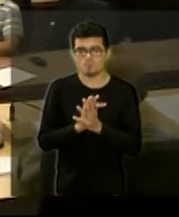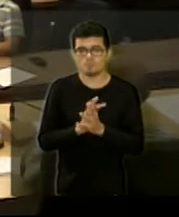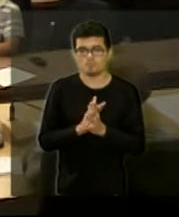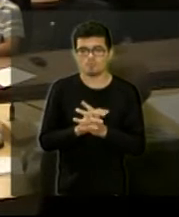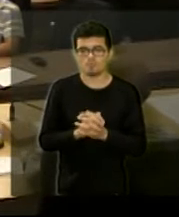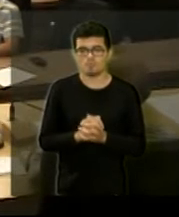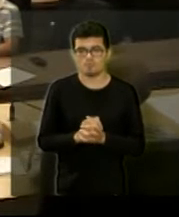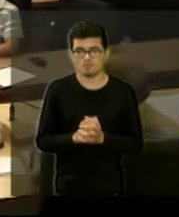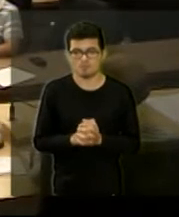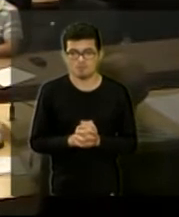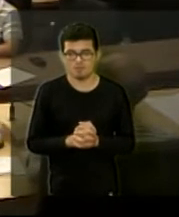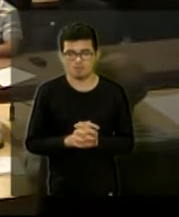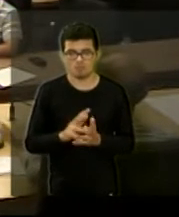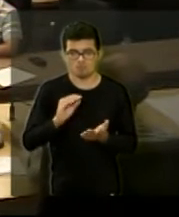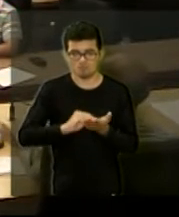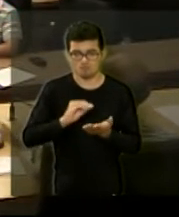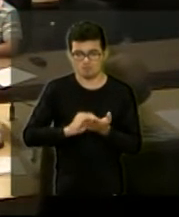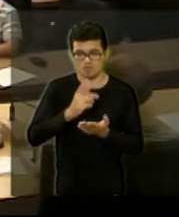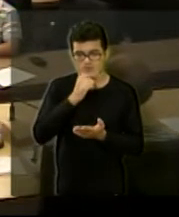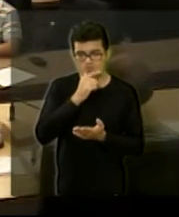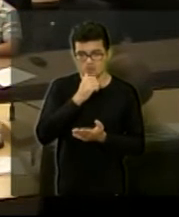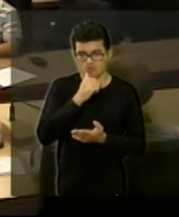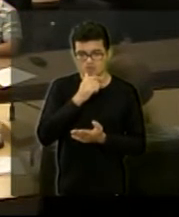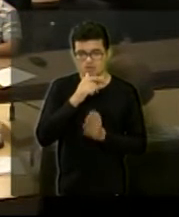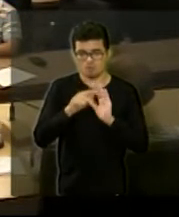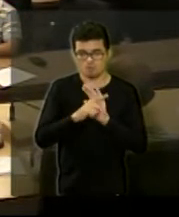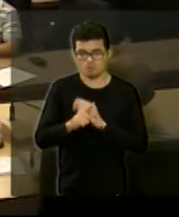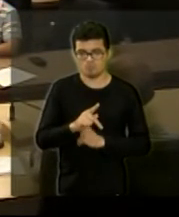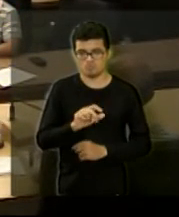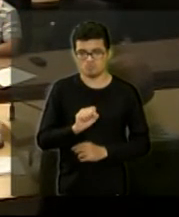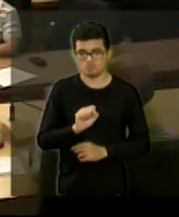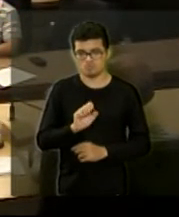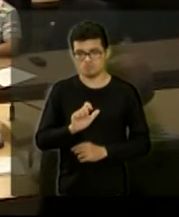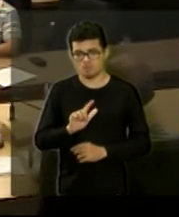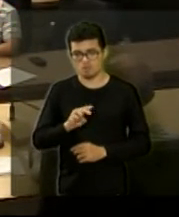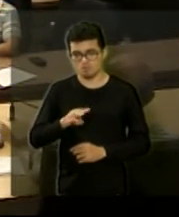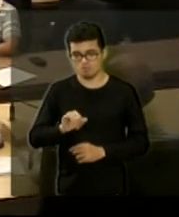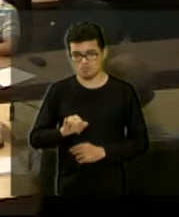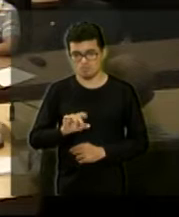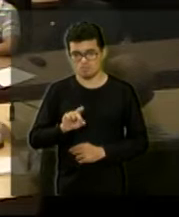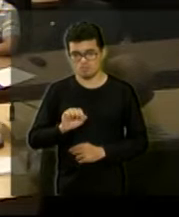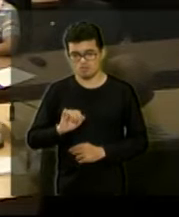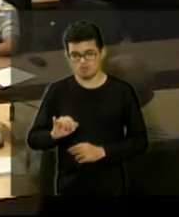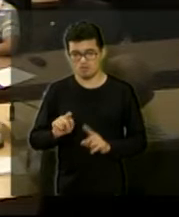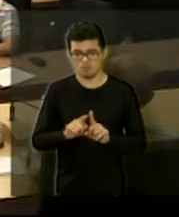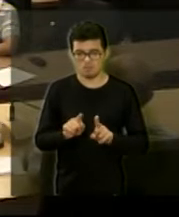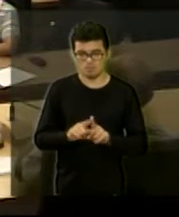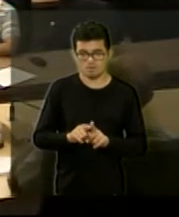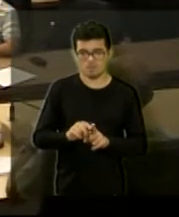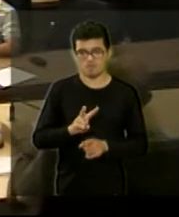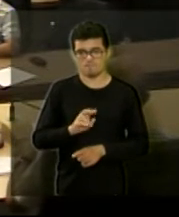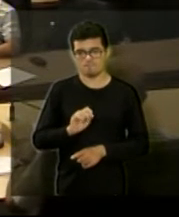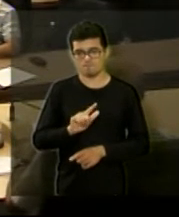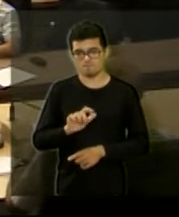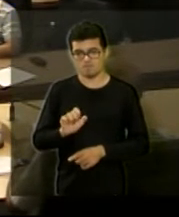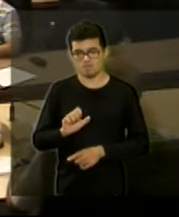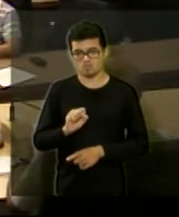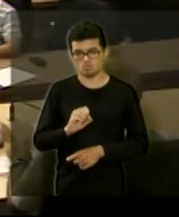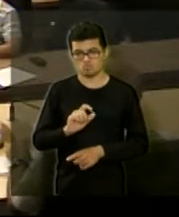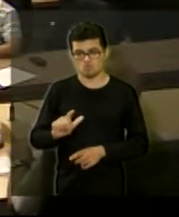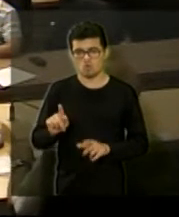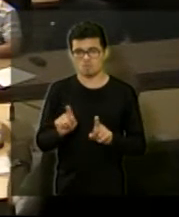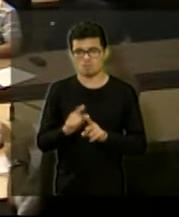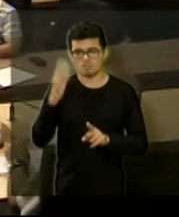relação a falta de água da região de São Midei vale do sol a gente ficou sabendo que rompeu